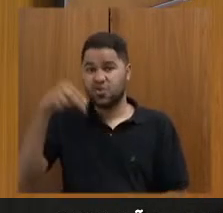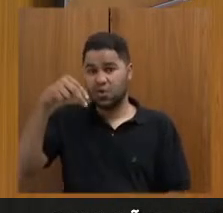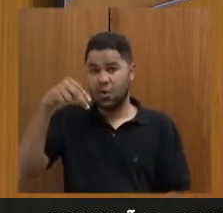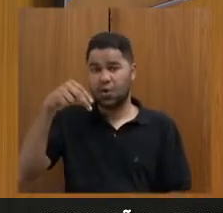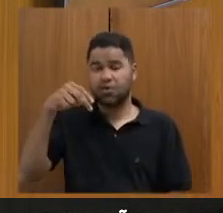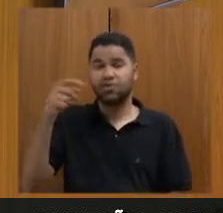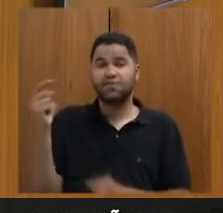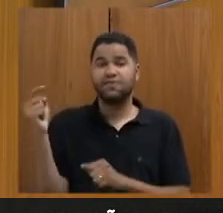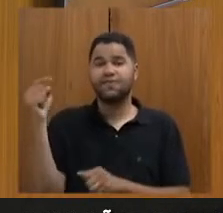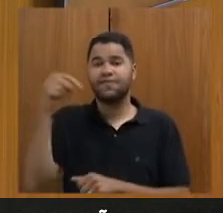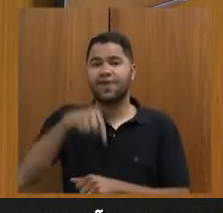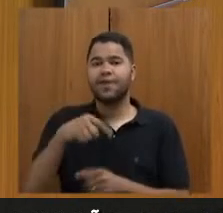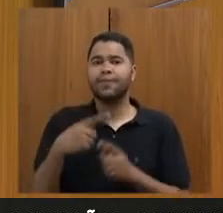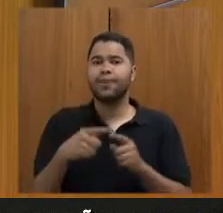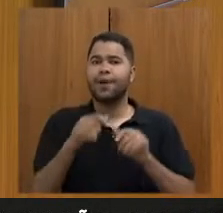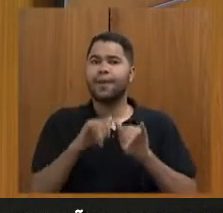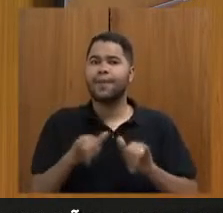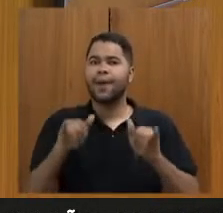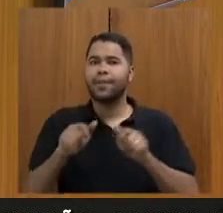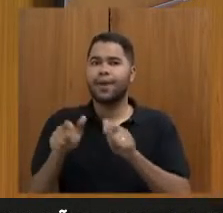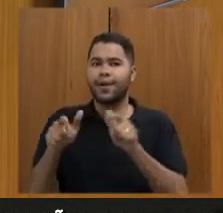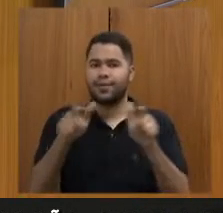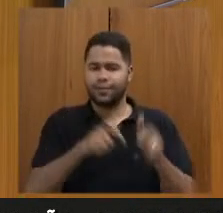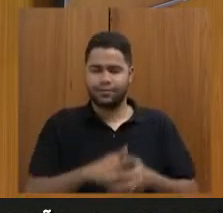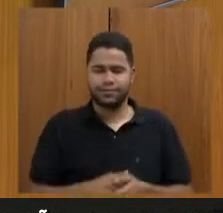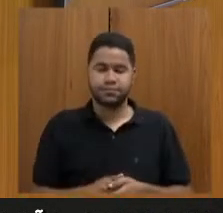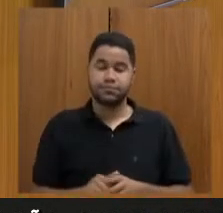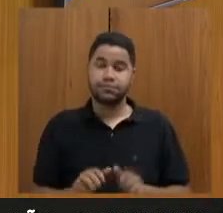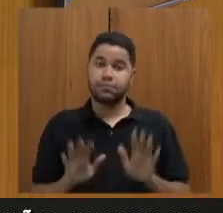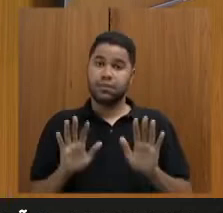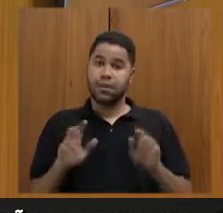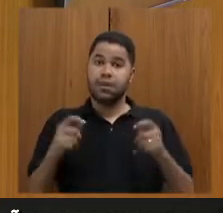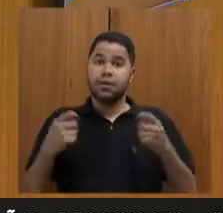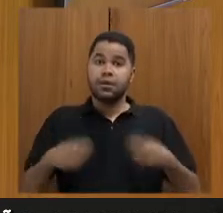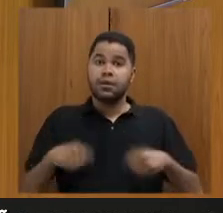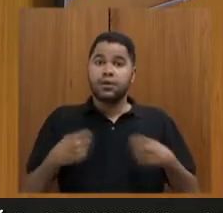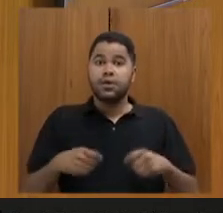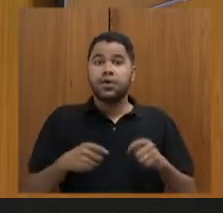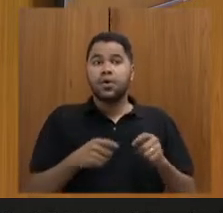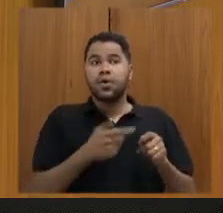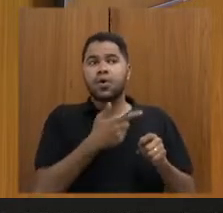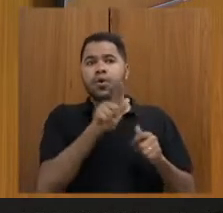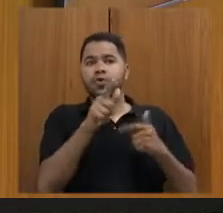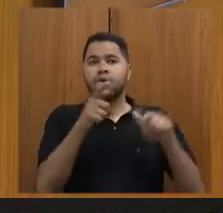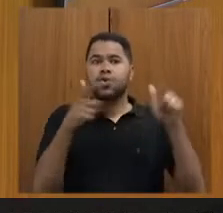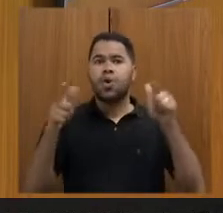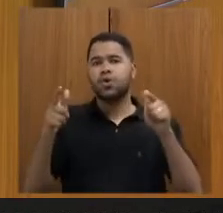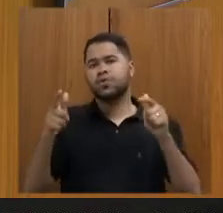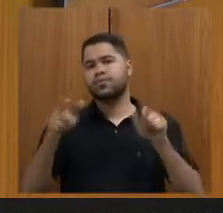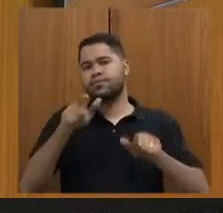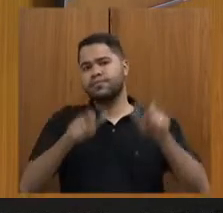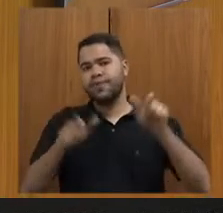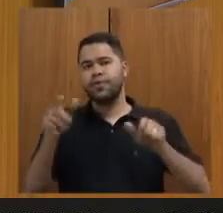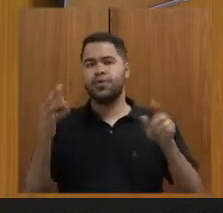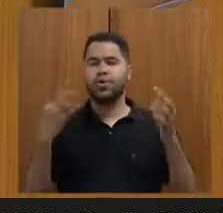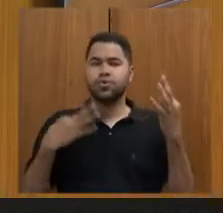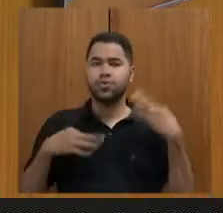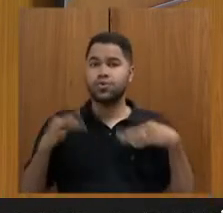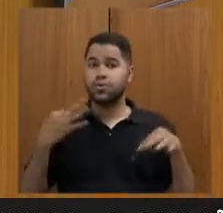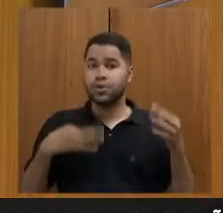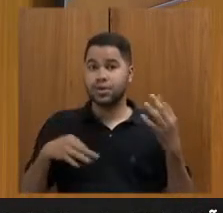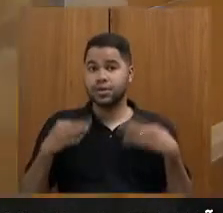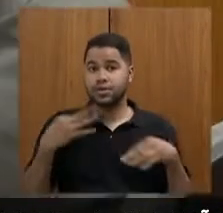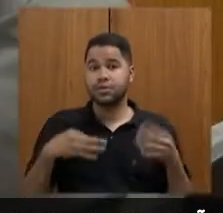vêm porque nós fizemos um marketing nesses lugares. No entanto, precisa de trair outros turistas. Então, Minas para o Mundo é muito